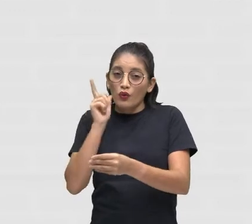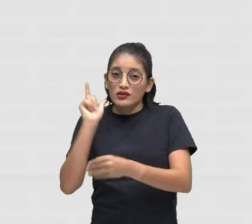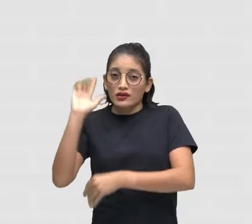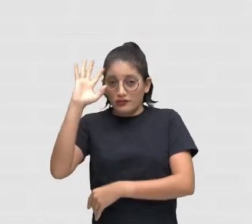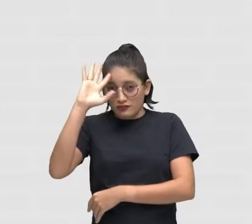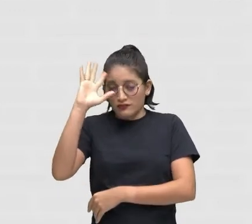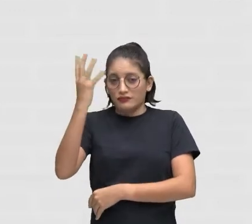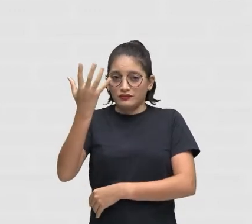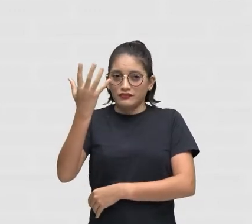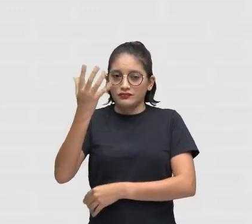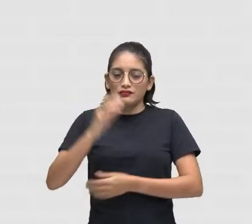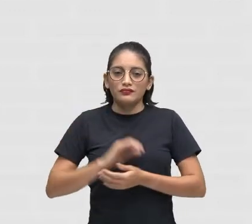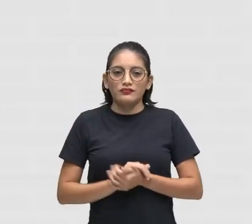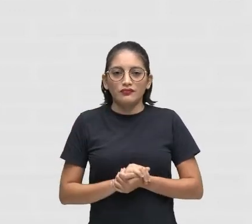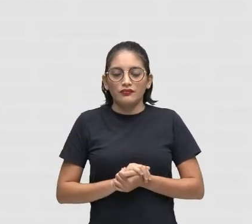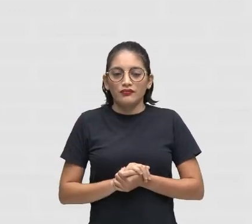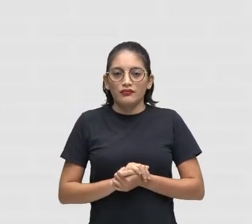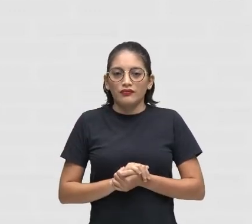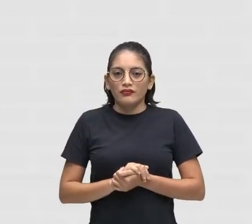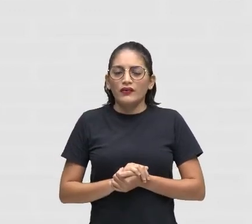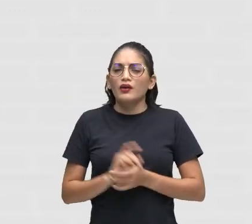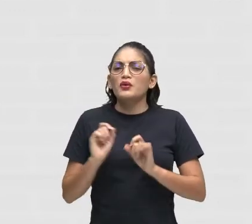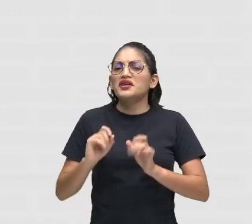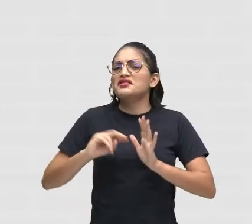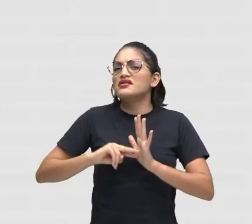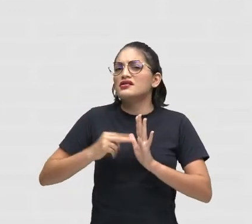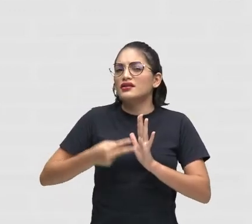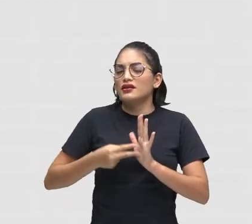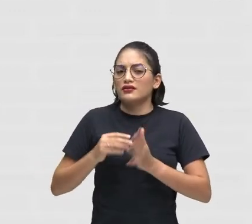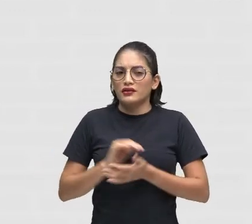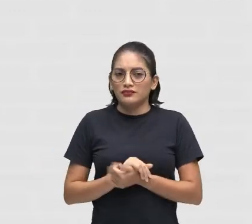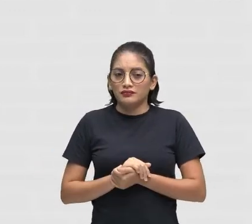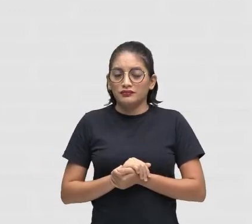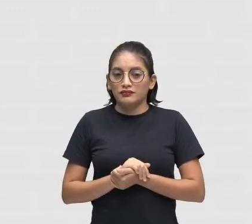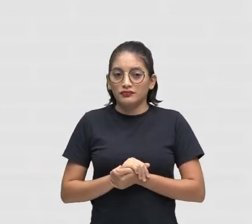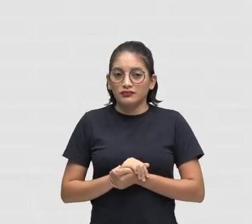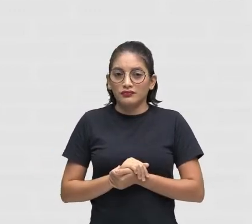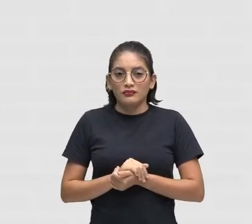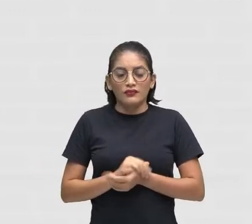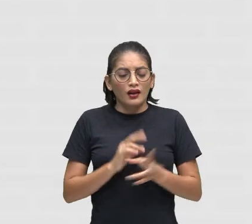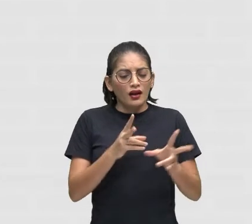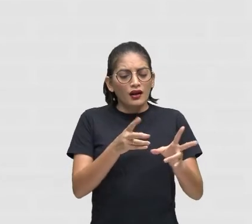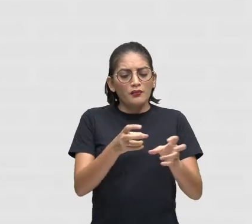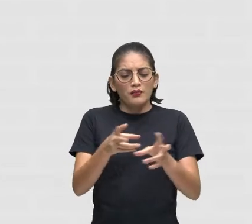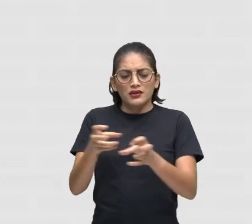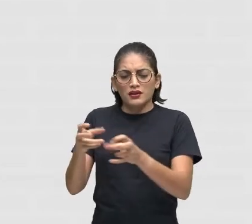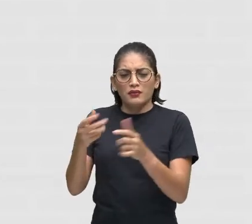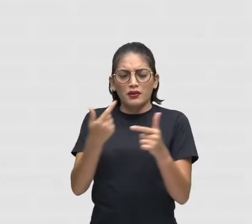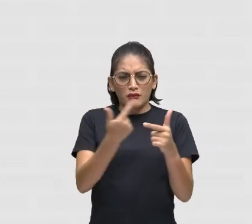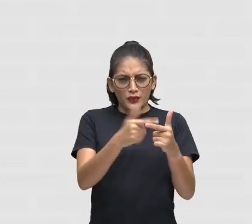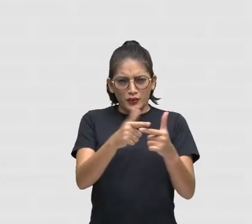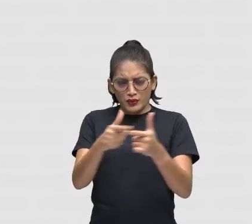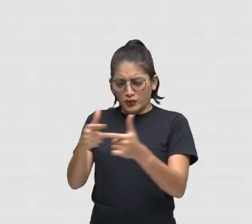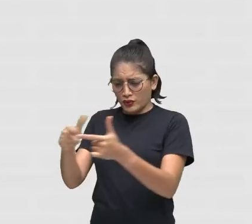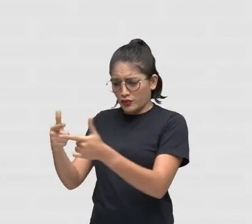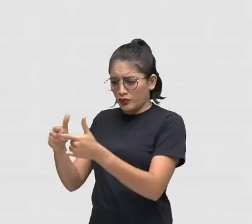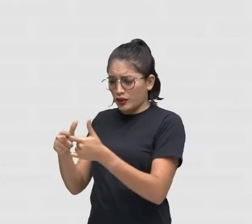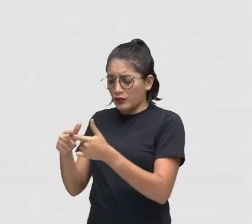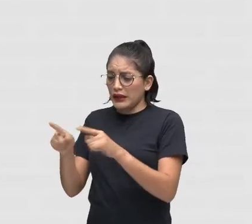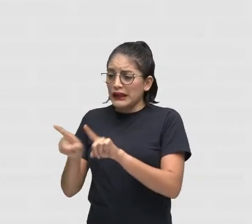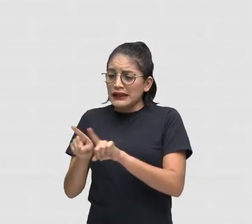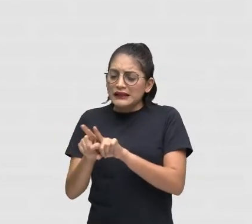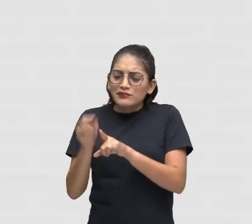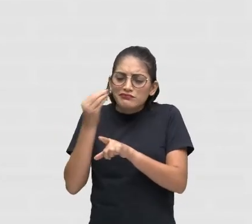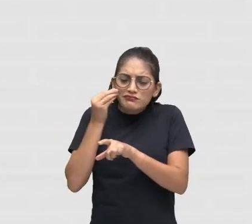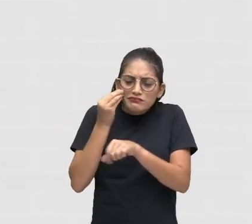Que Vem a ser o que Identificar As causas E exercitar Maneiras